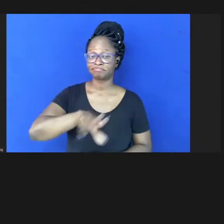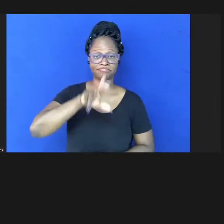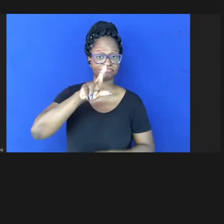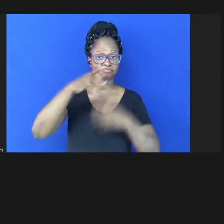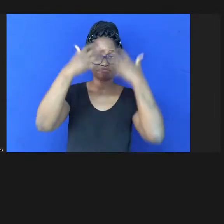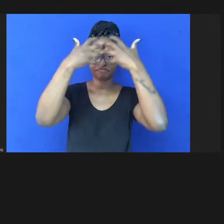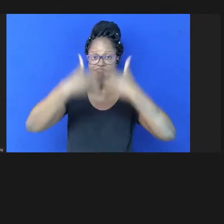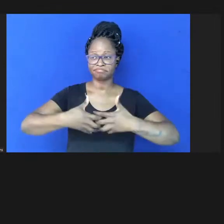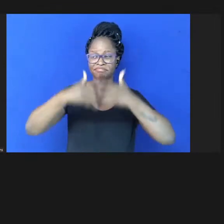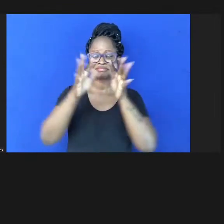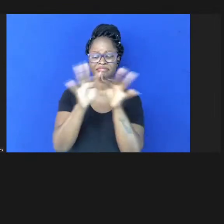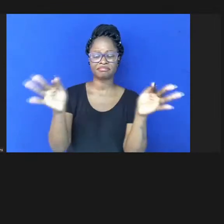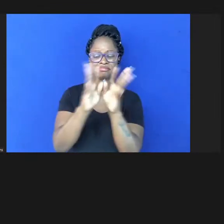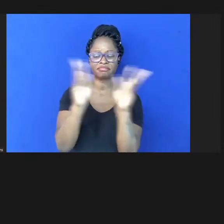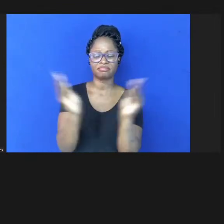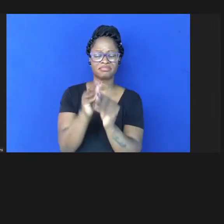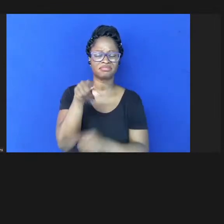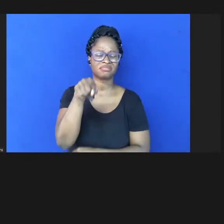simplesmente